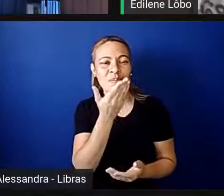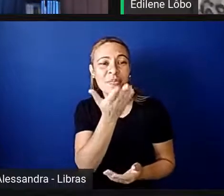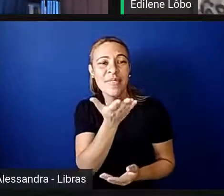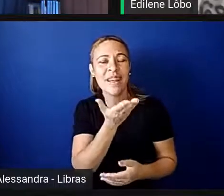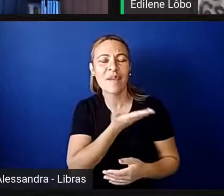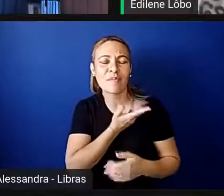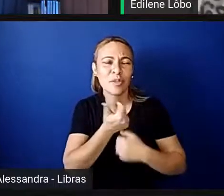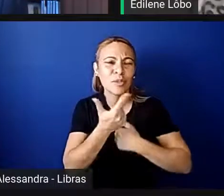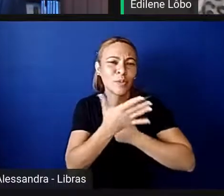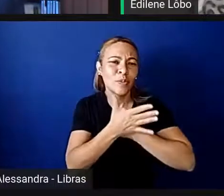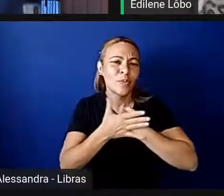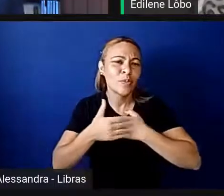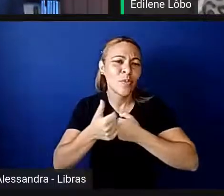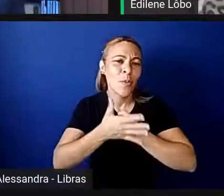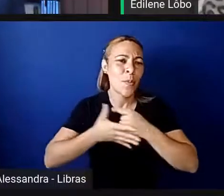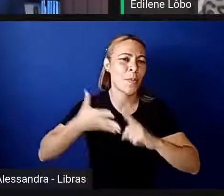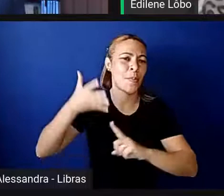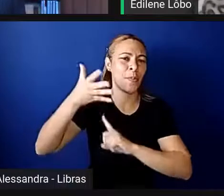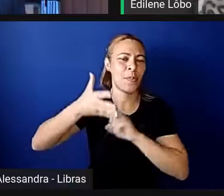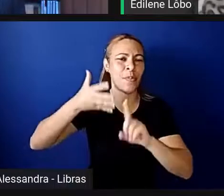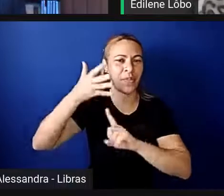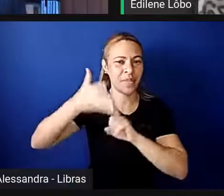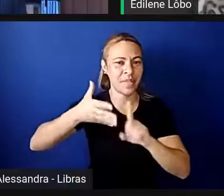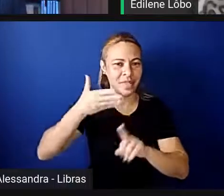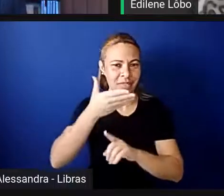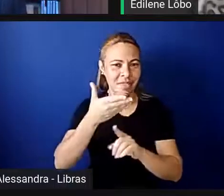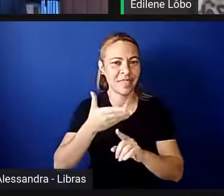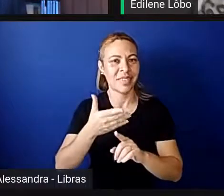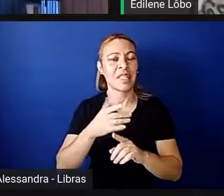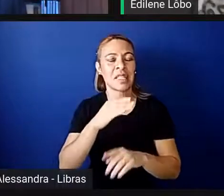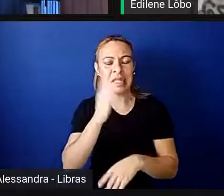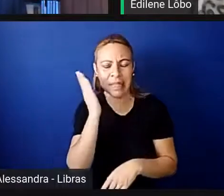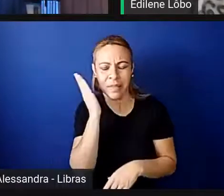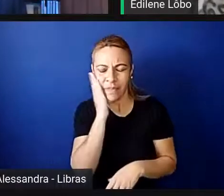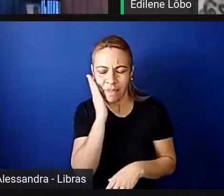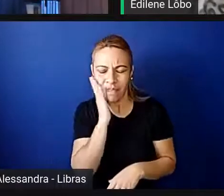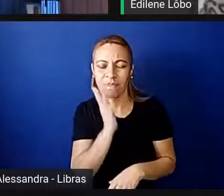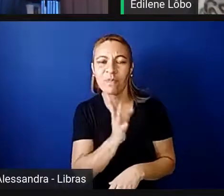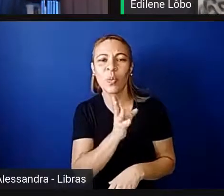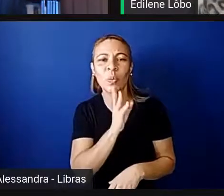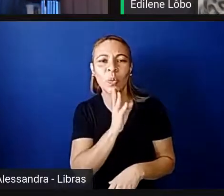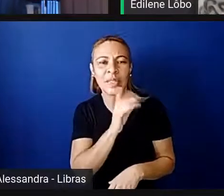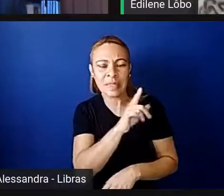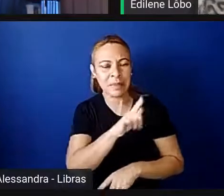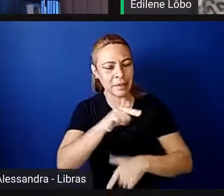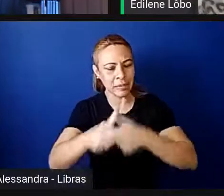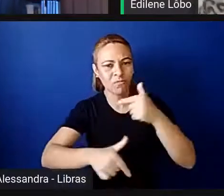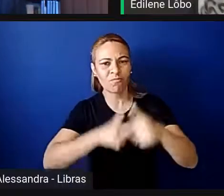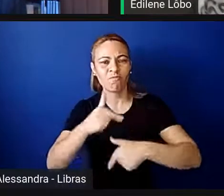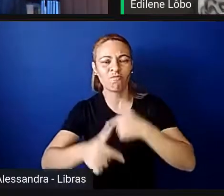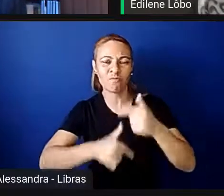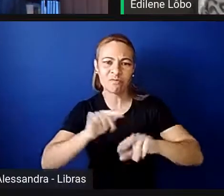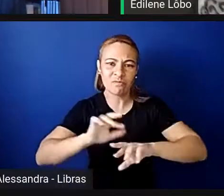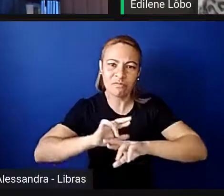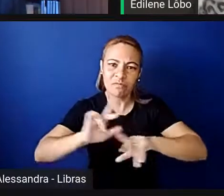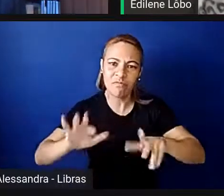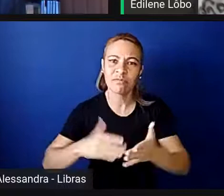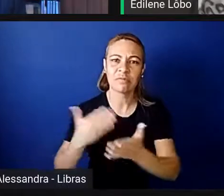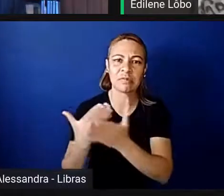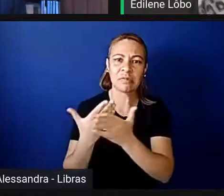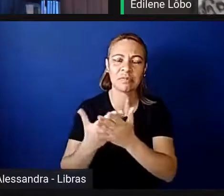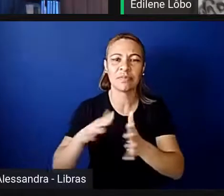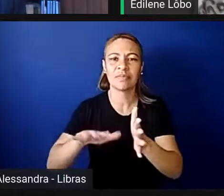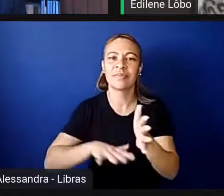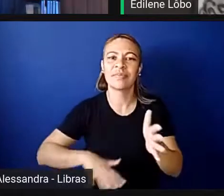conferencista, ele que, sei bem, tem também realizado uma série de estudos nesse campo e